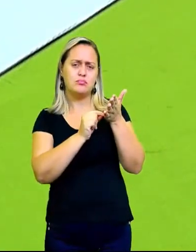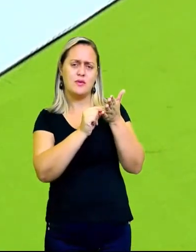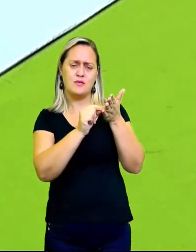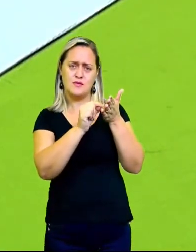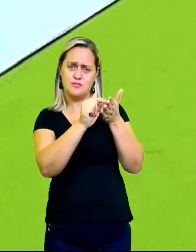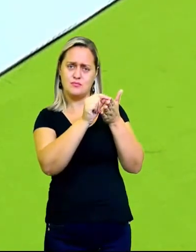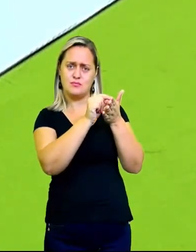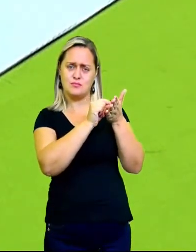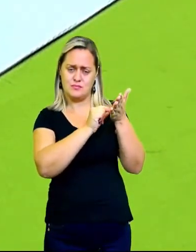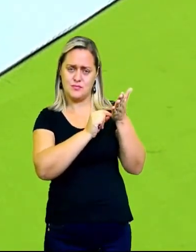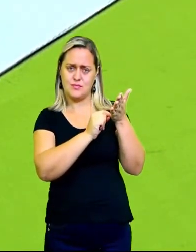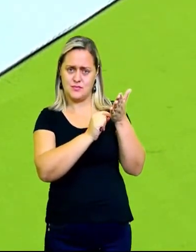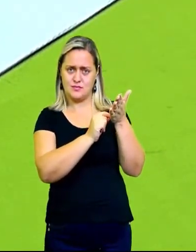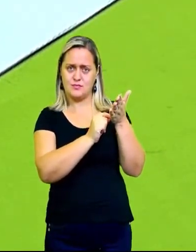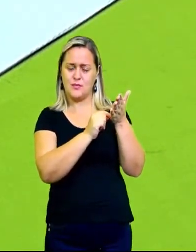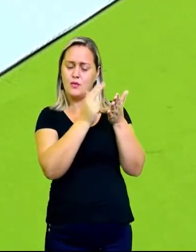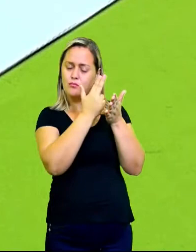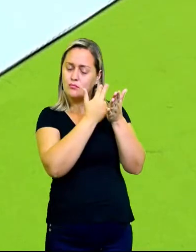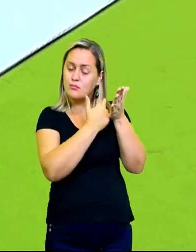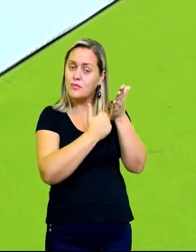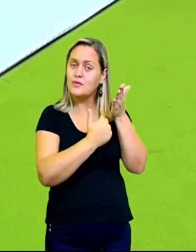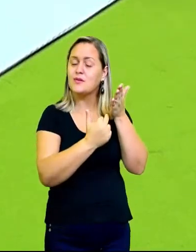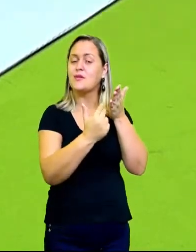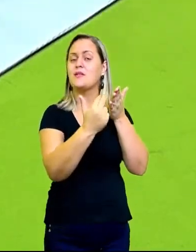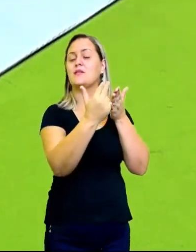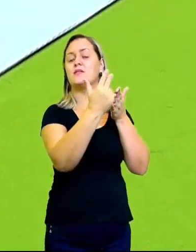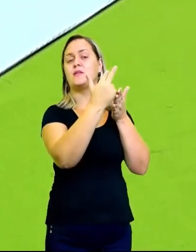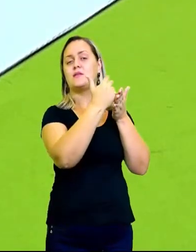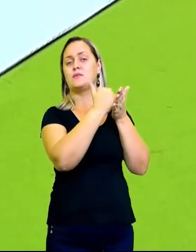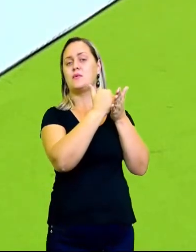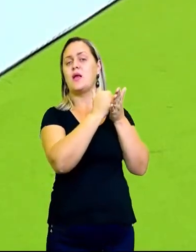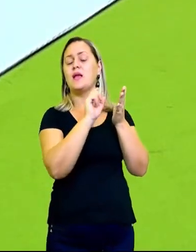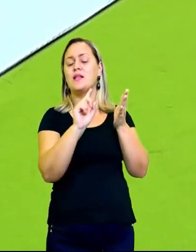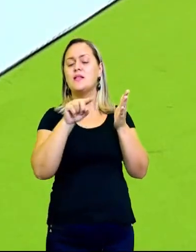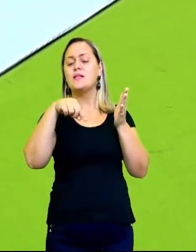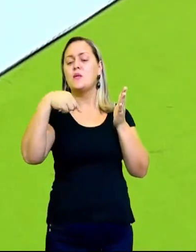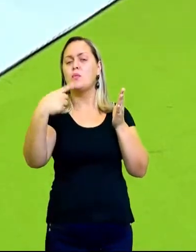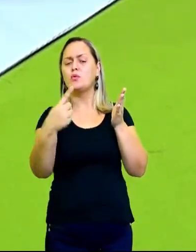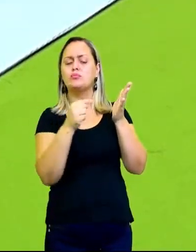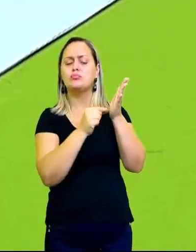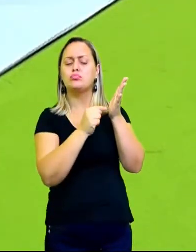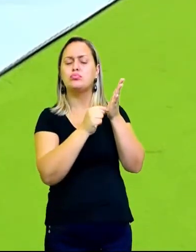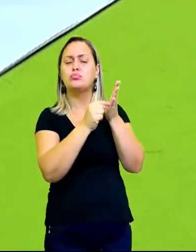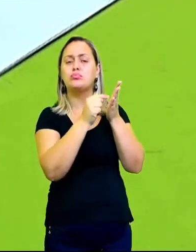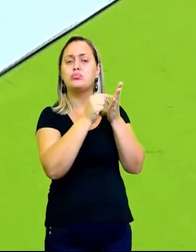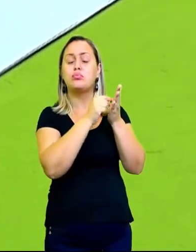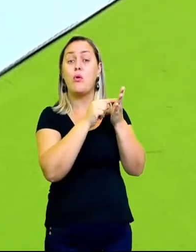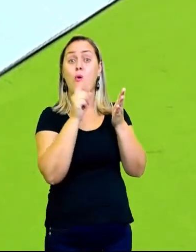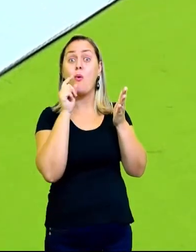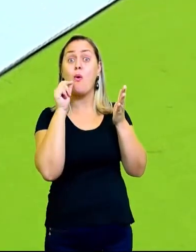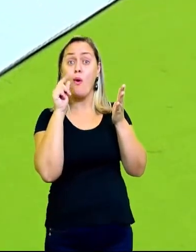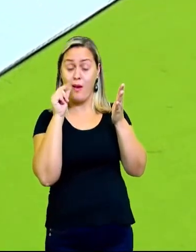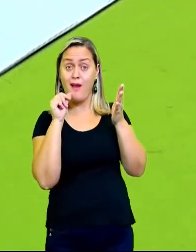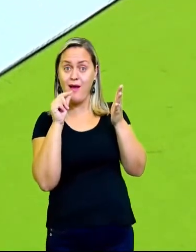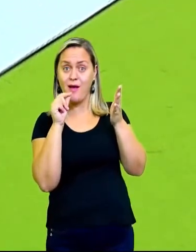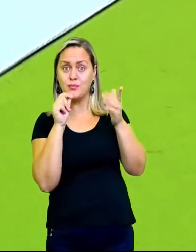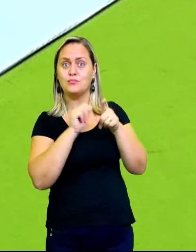todo, eu vou desmanchar o lápis, vou deixar só a canetinha. Então a sugestão que eu dou para você,